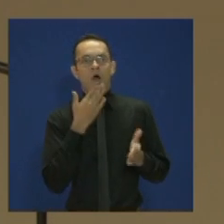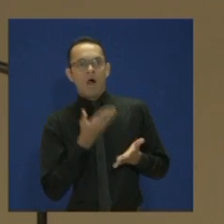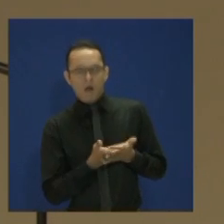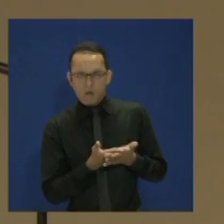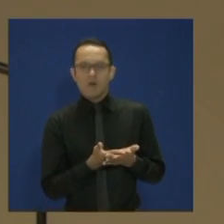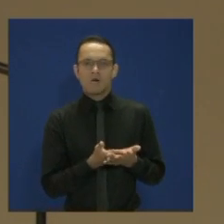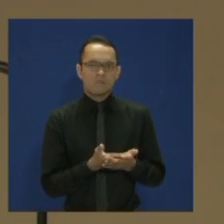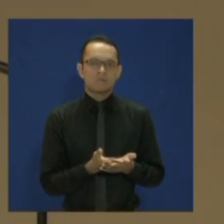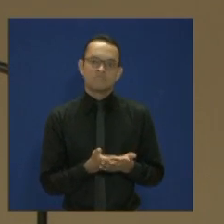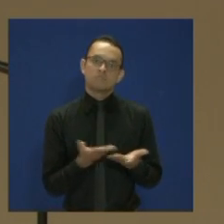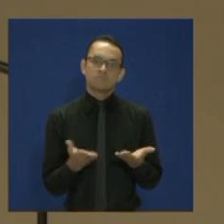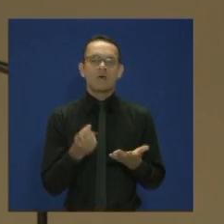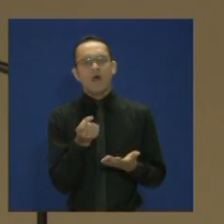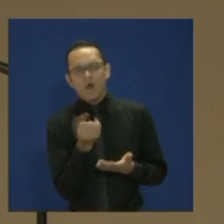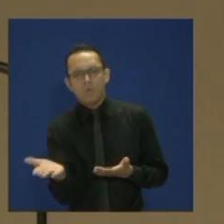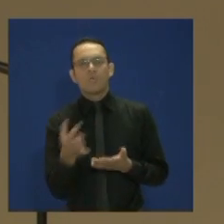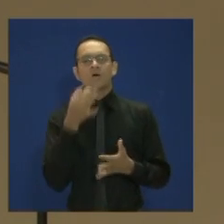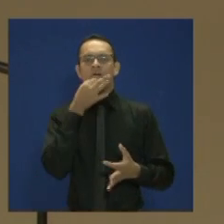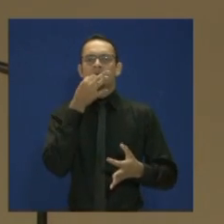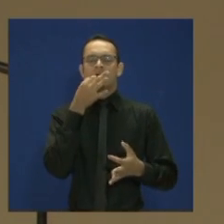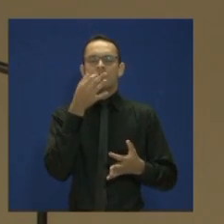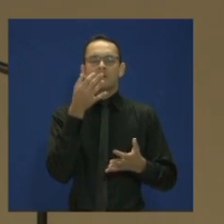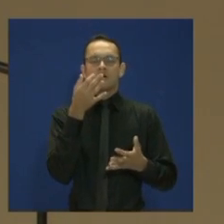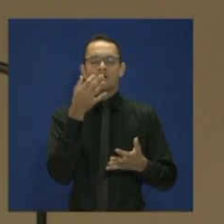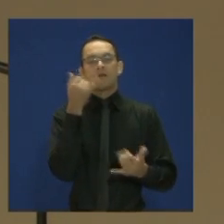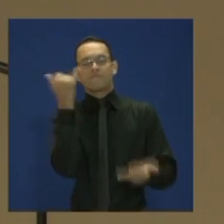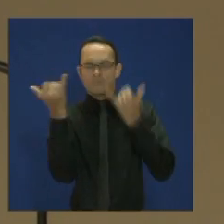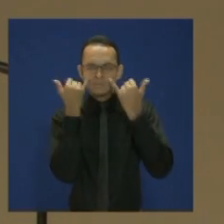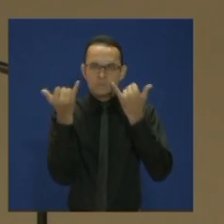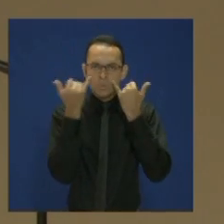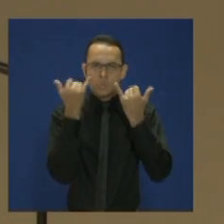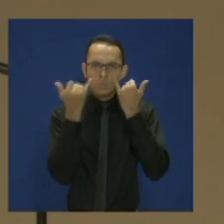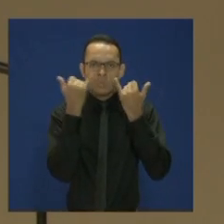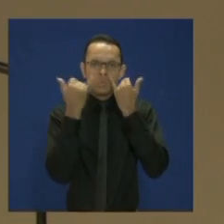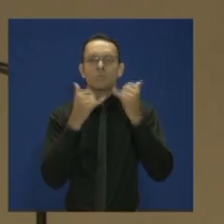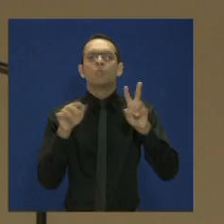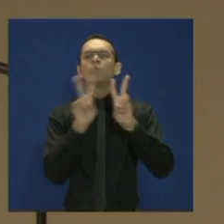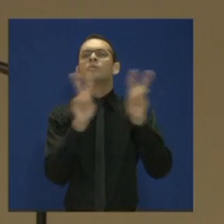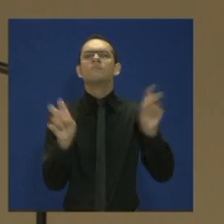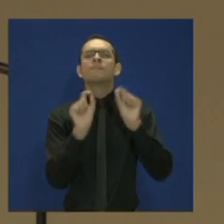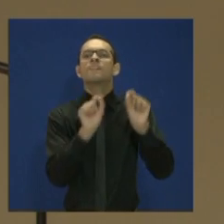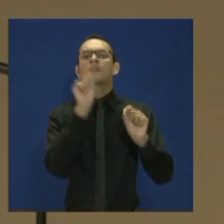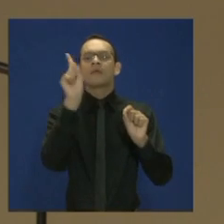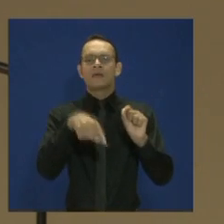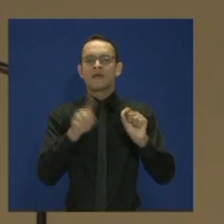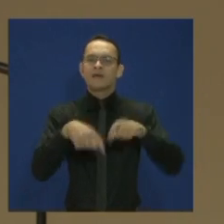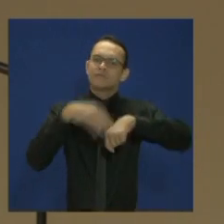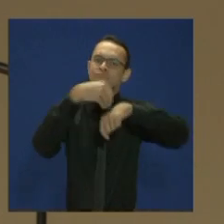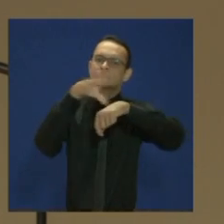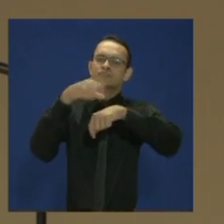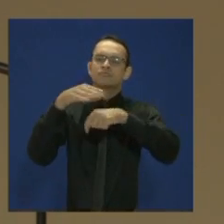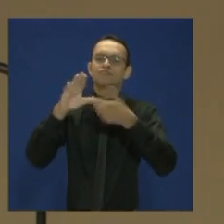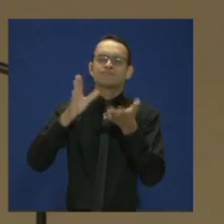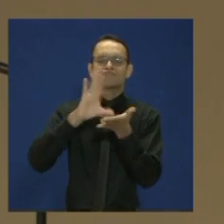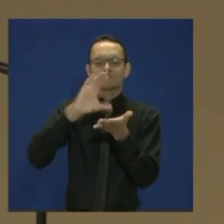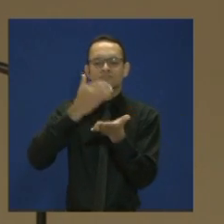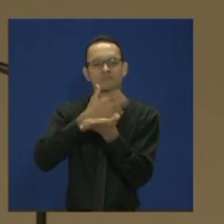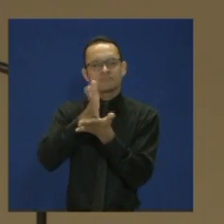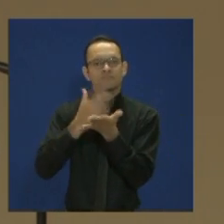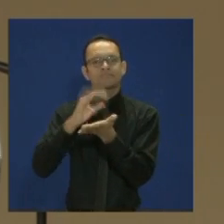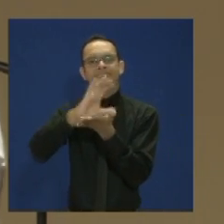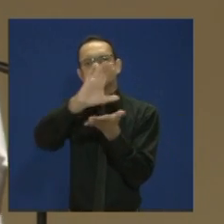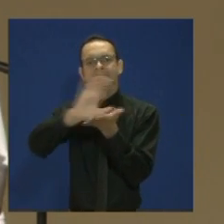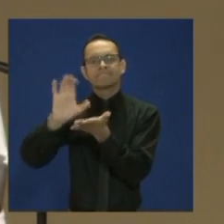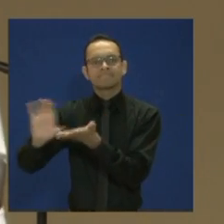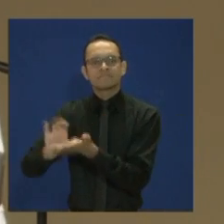espanto, algumas informações sobre a distribuição de renda no mundo, e nos choca